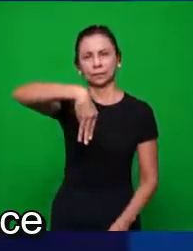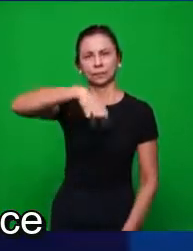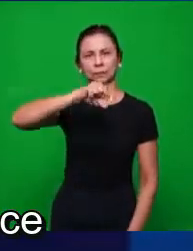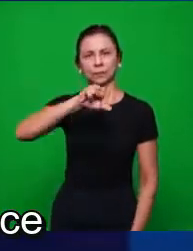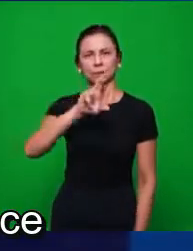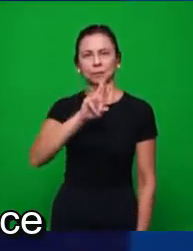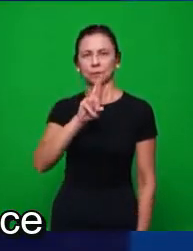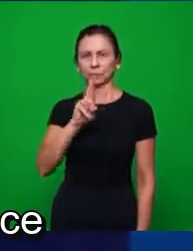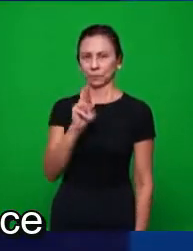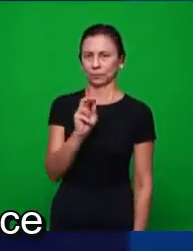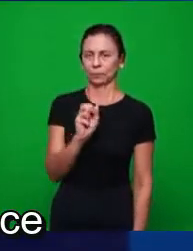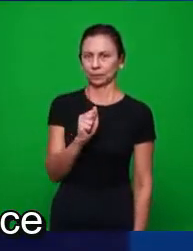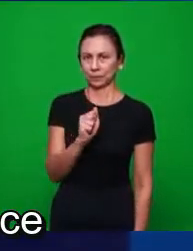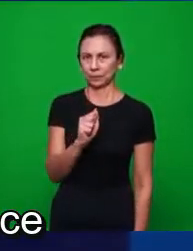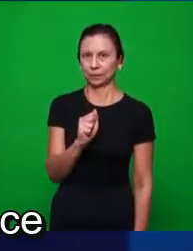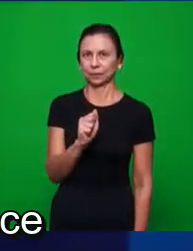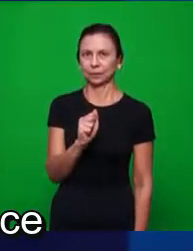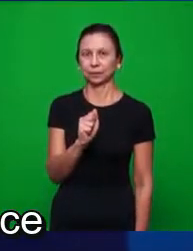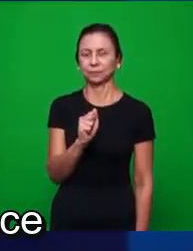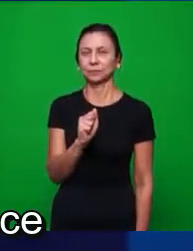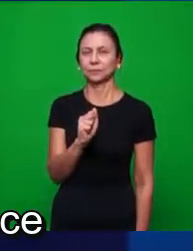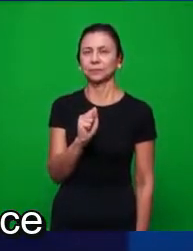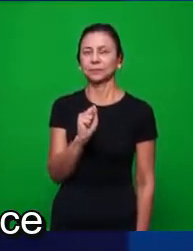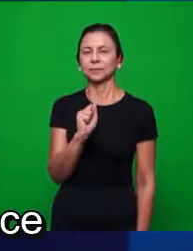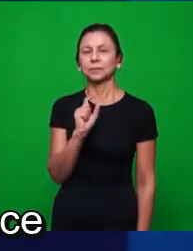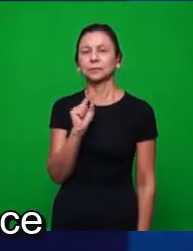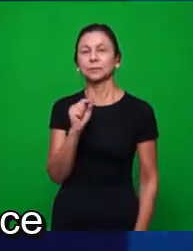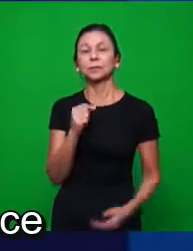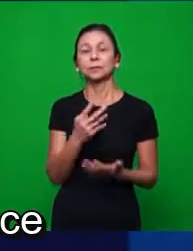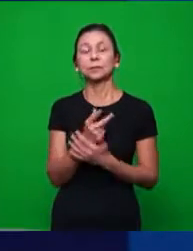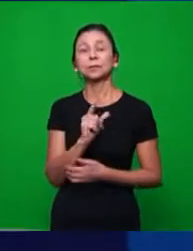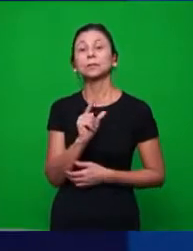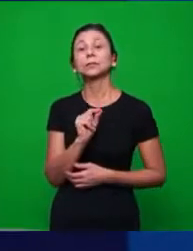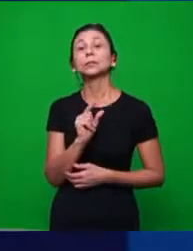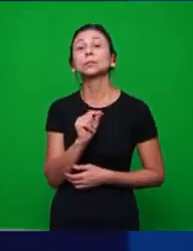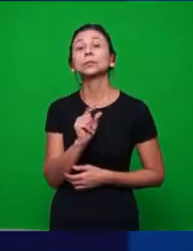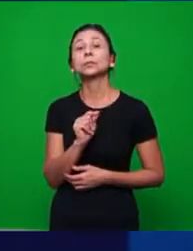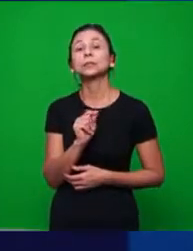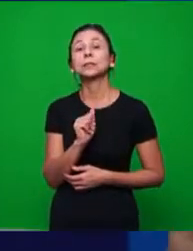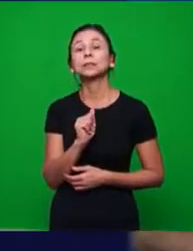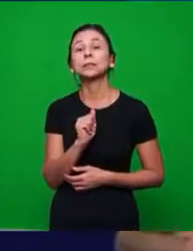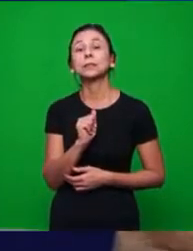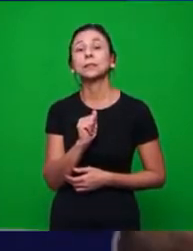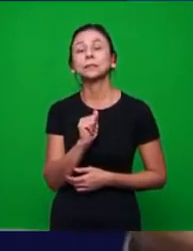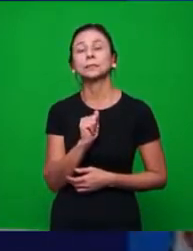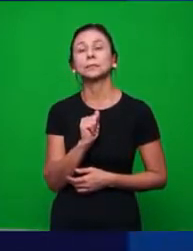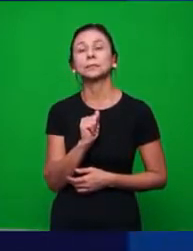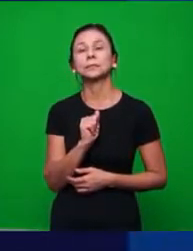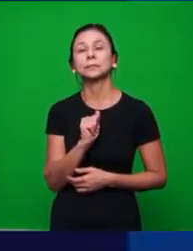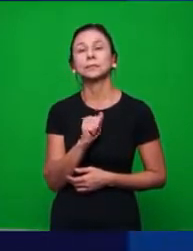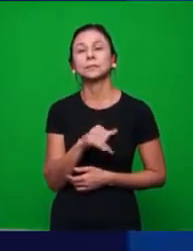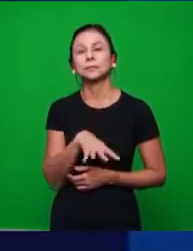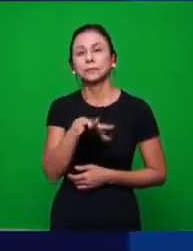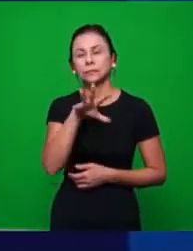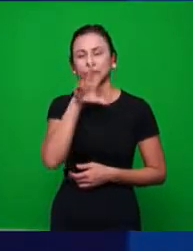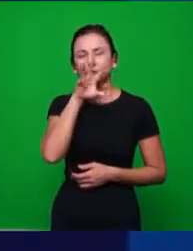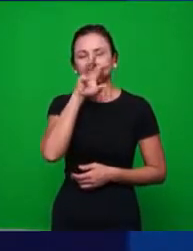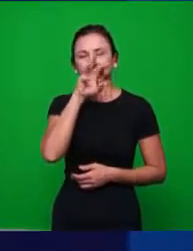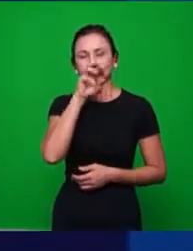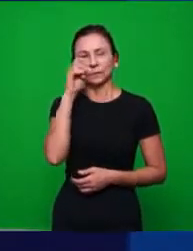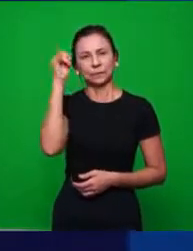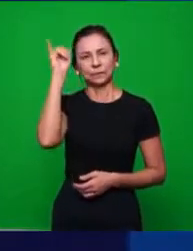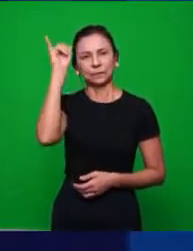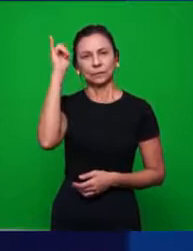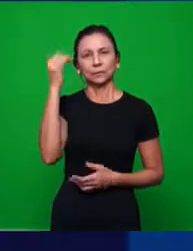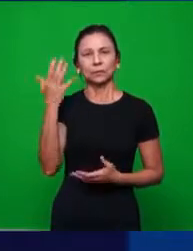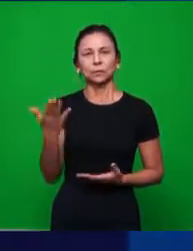essa resina, faz com que a matéria não se deteriore, quer dizer, que